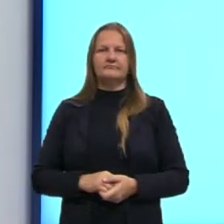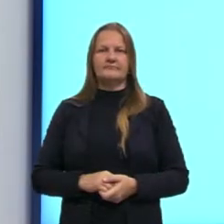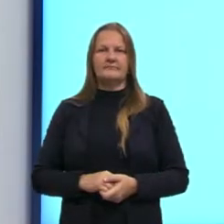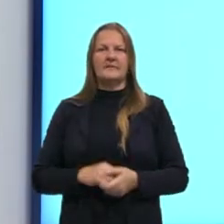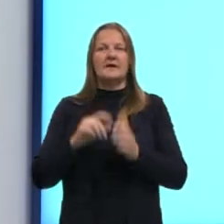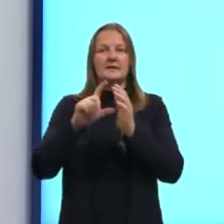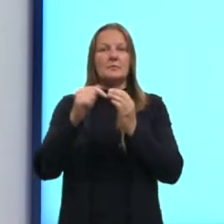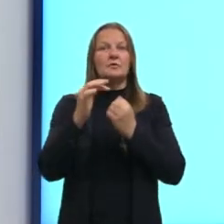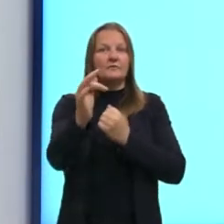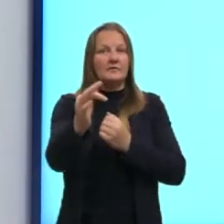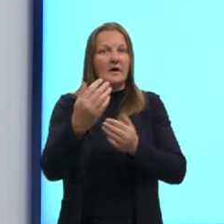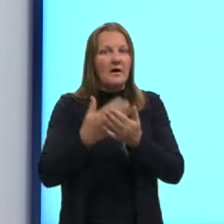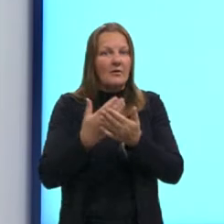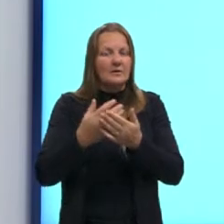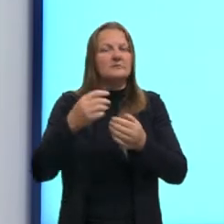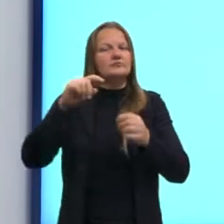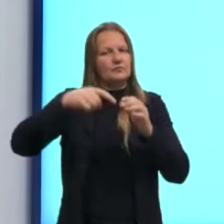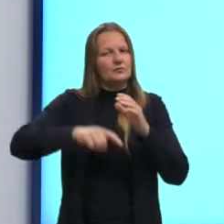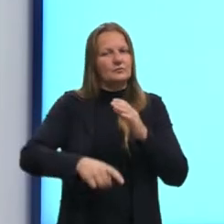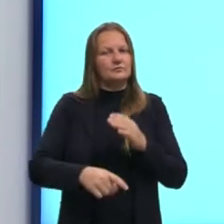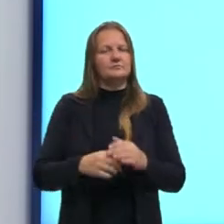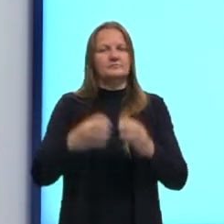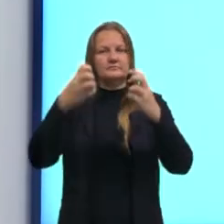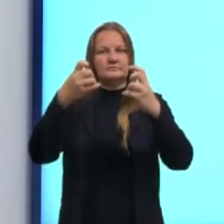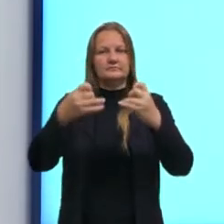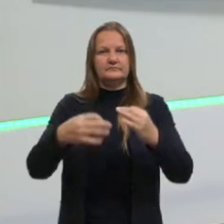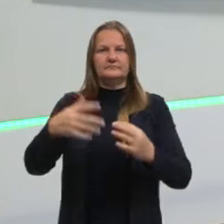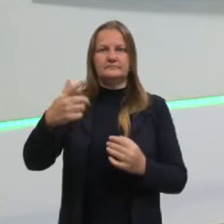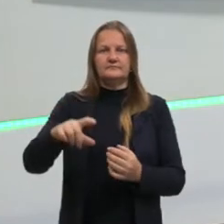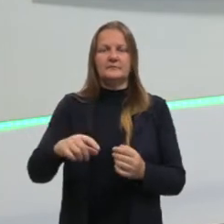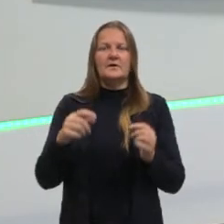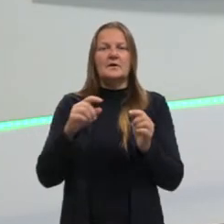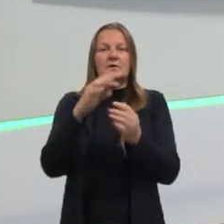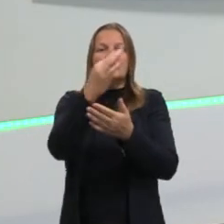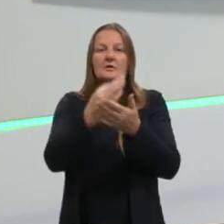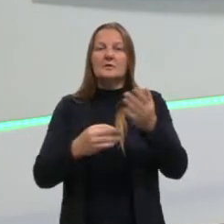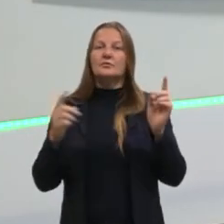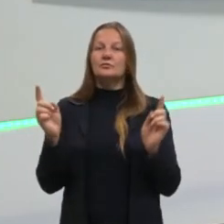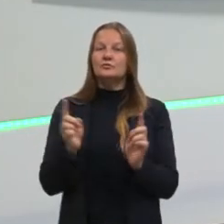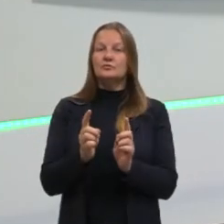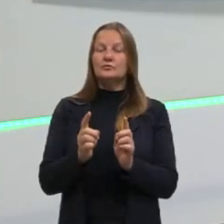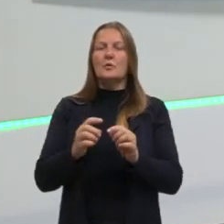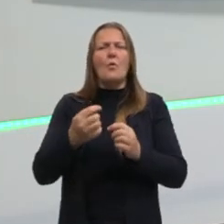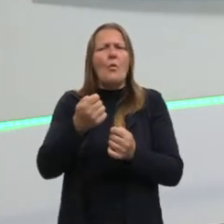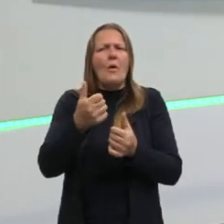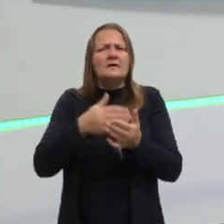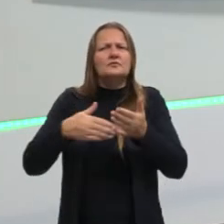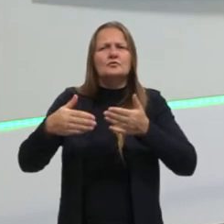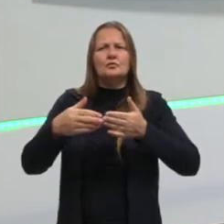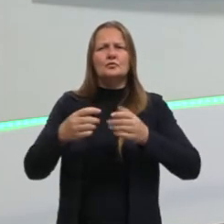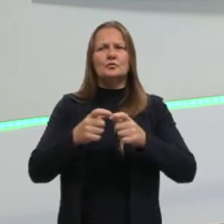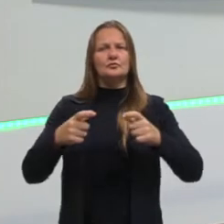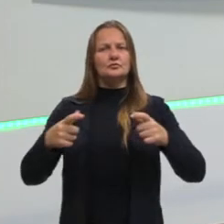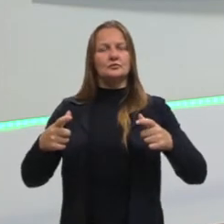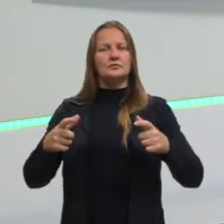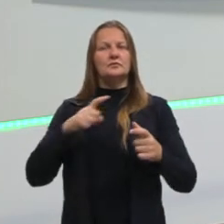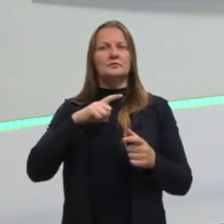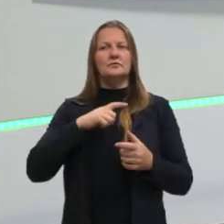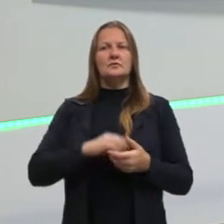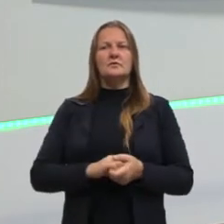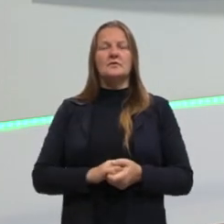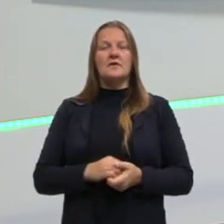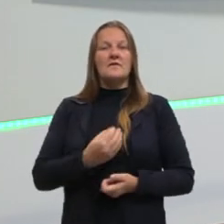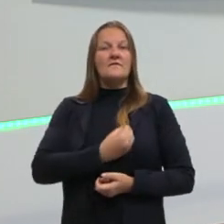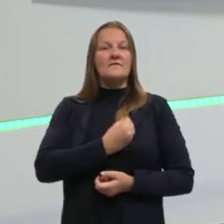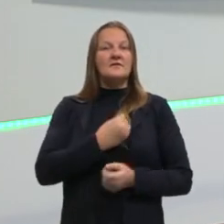pouquinho mais adiante. Além de ser um texto curto, a maioria das crônicas, elas vão possuir aí o que a gente chama de uma